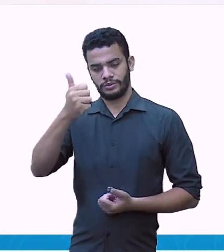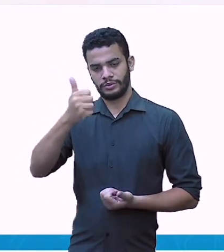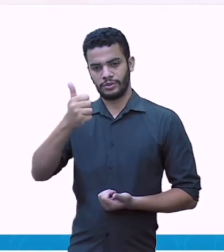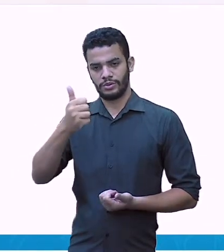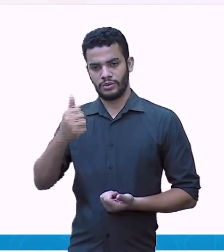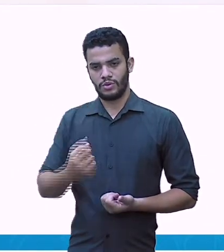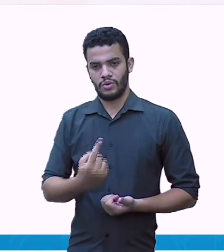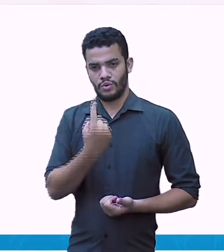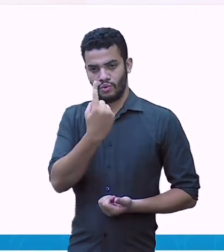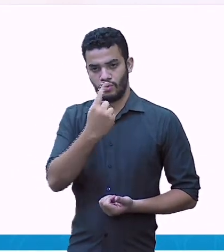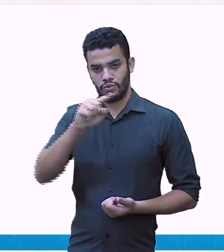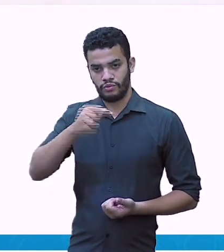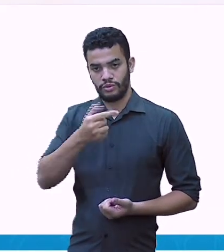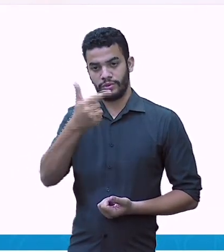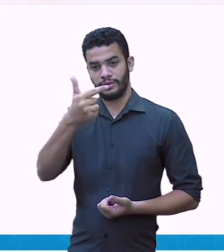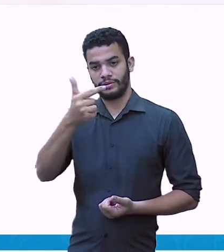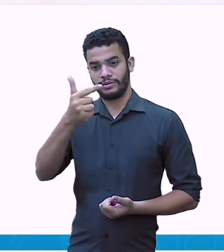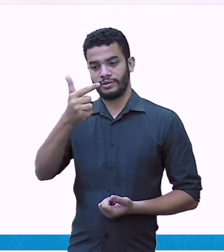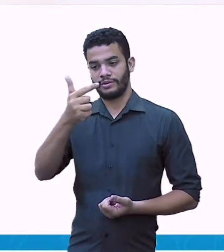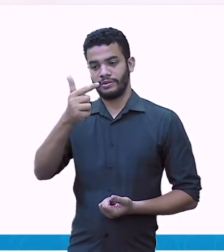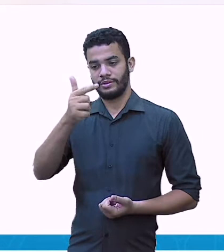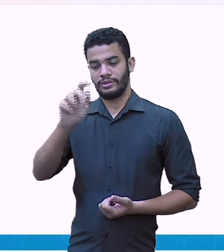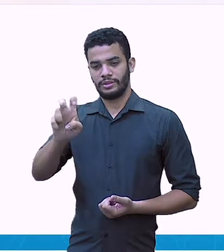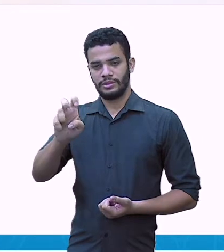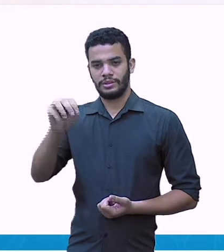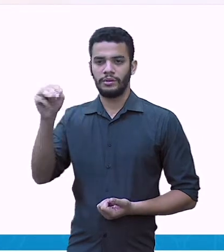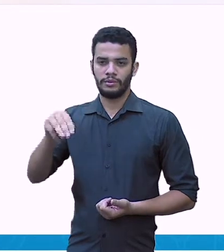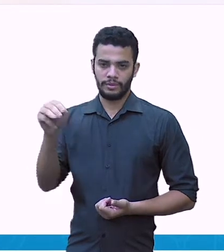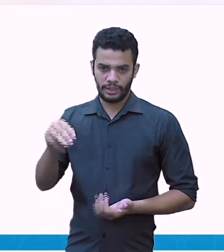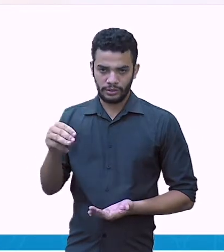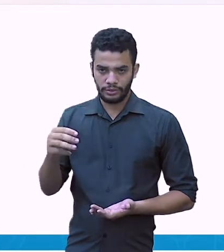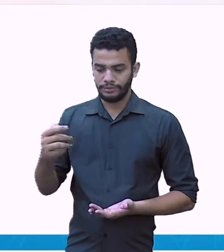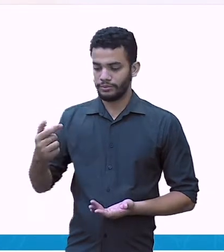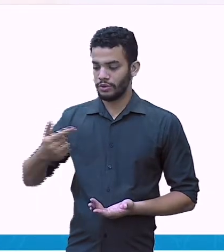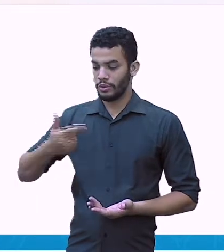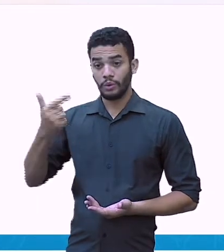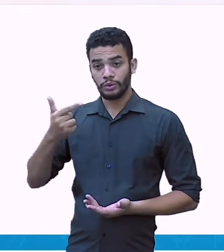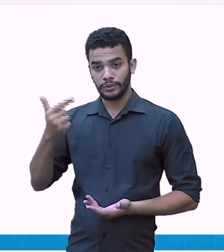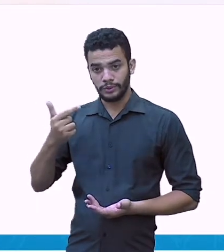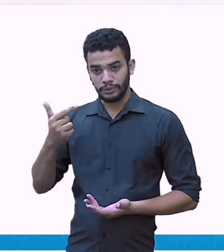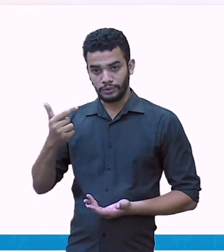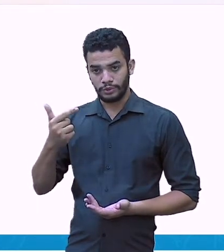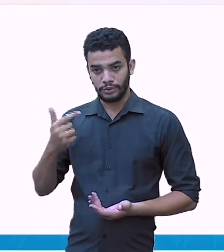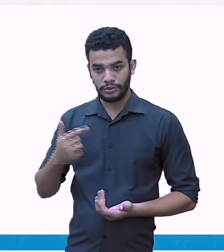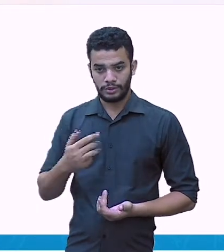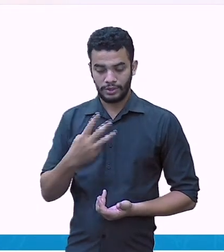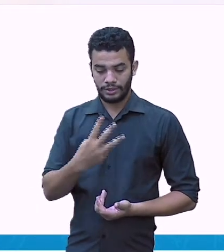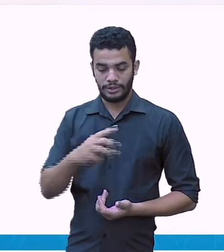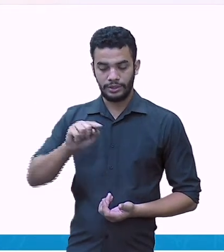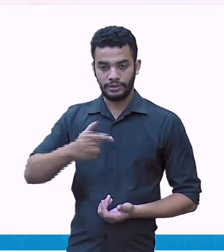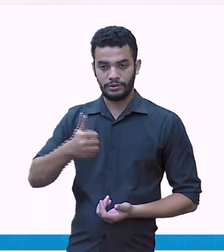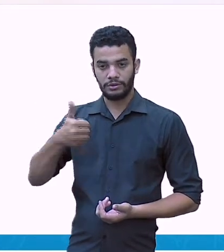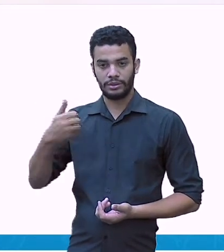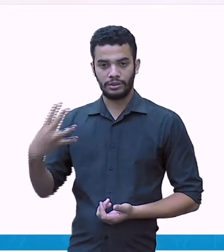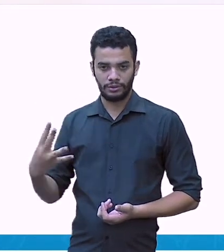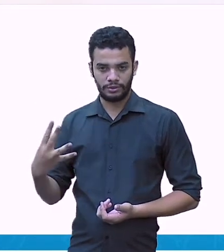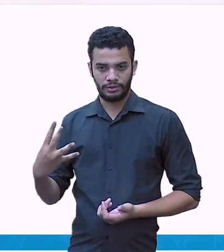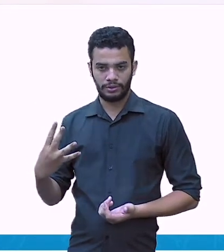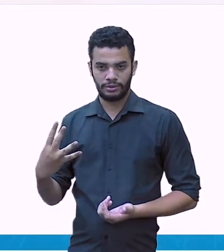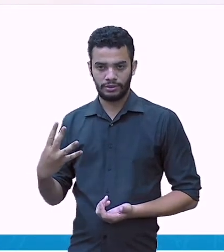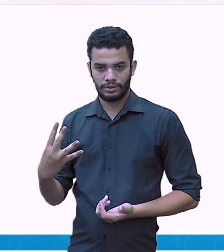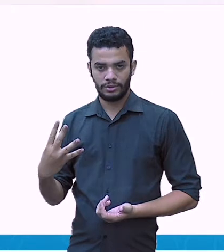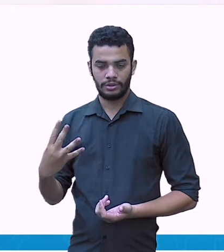,82 metros. Quantos metros de barbante Pedro cortou? Aqui eu fiz esse